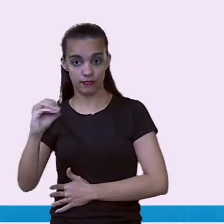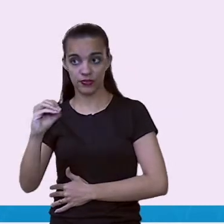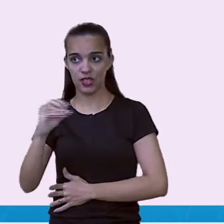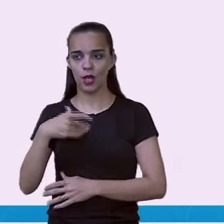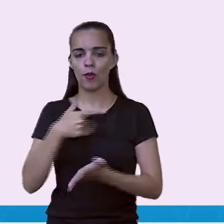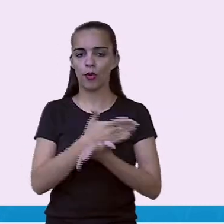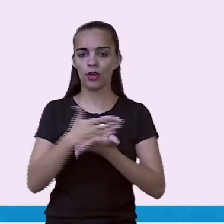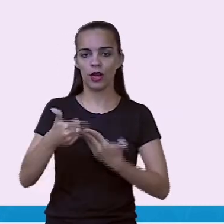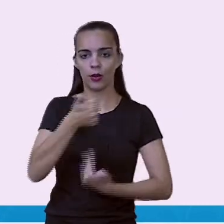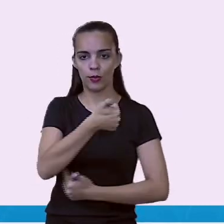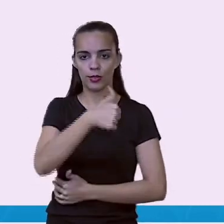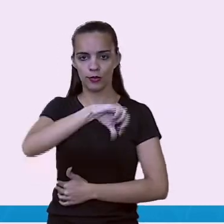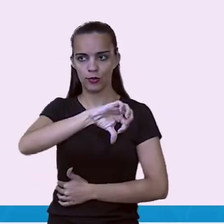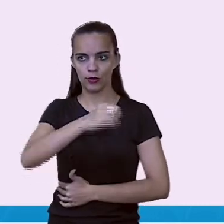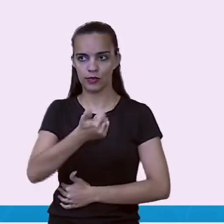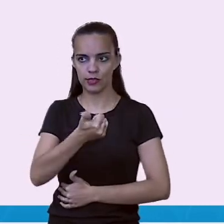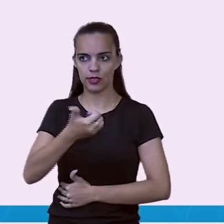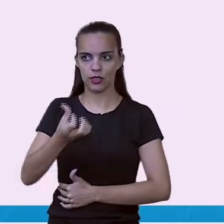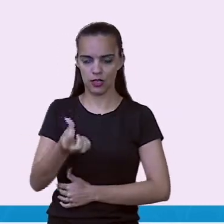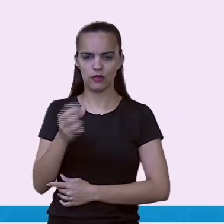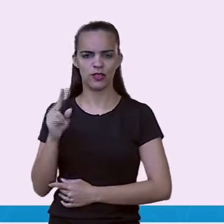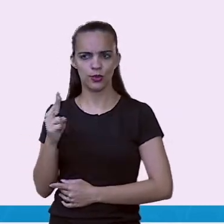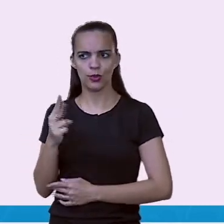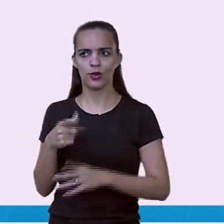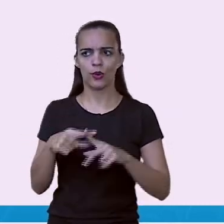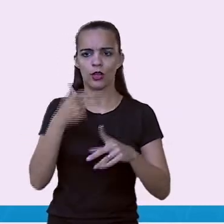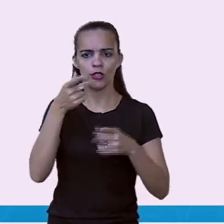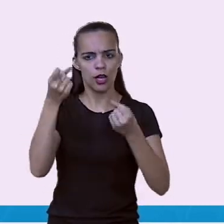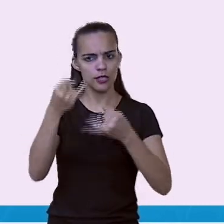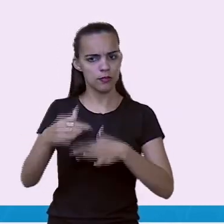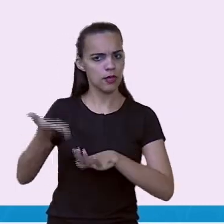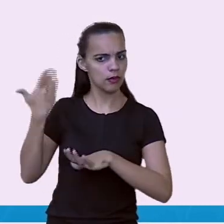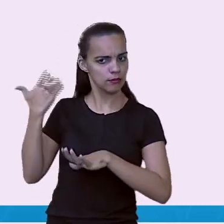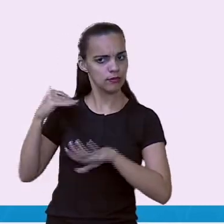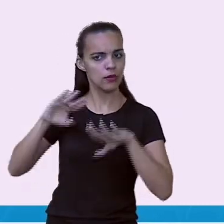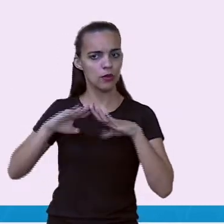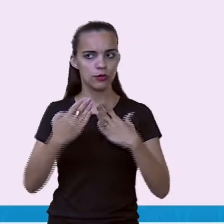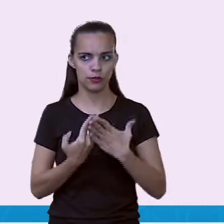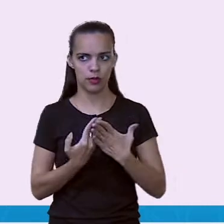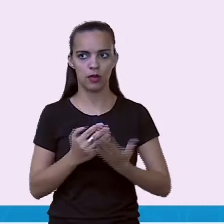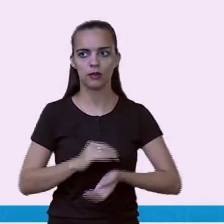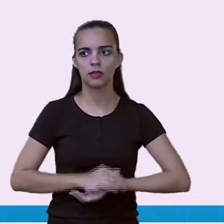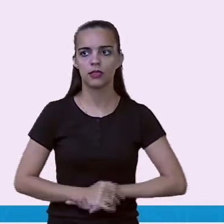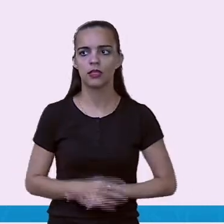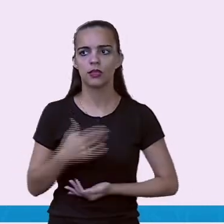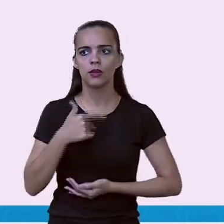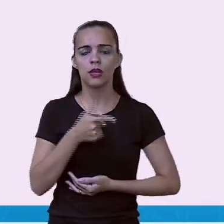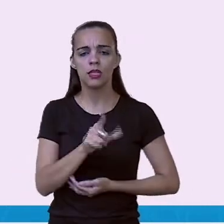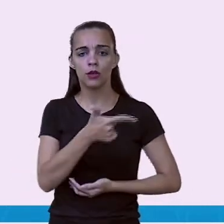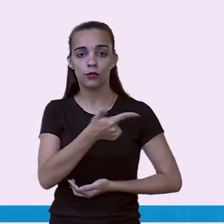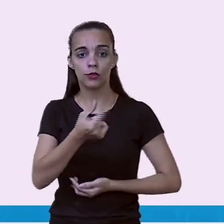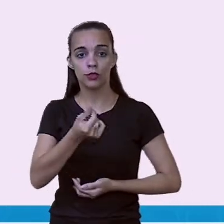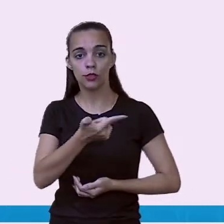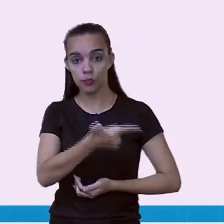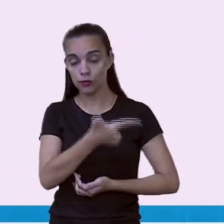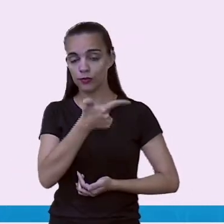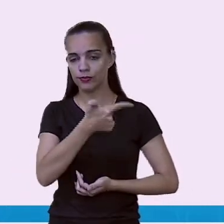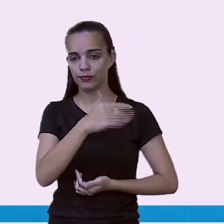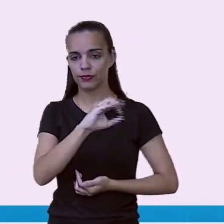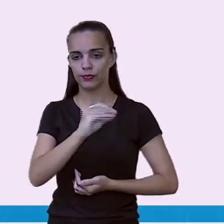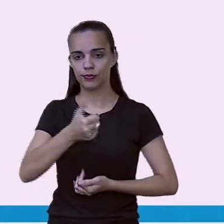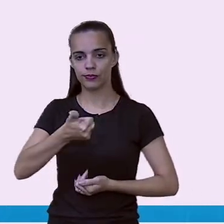com o Uruguai campeão, como a gente viu na última aula. E 2016, então, sendo assim,